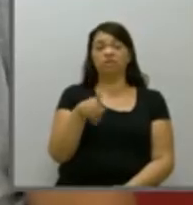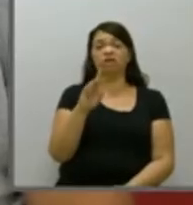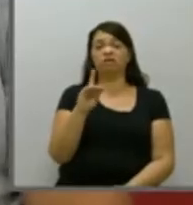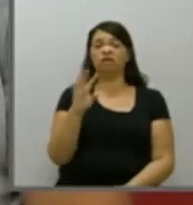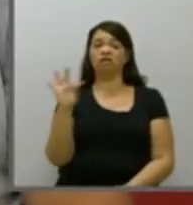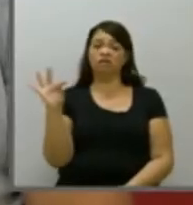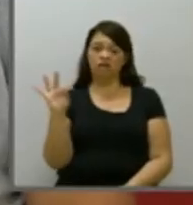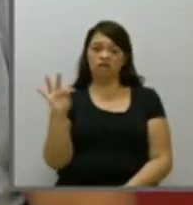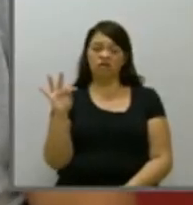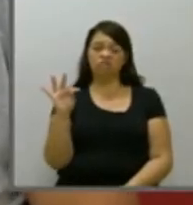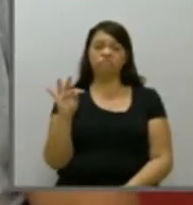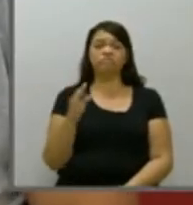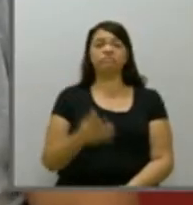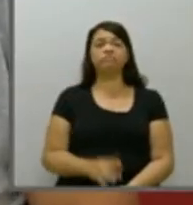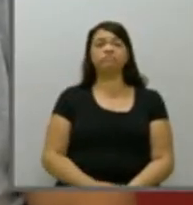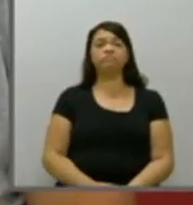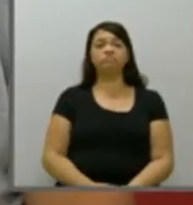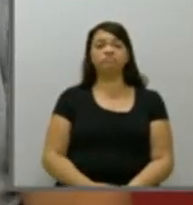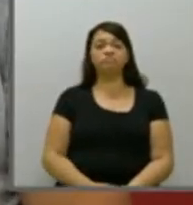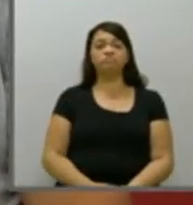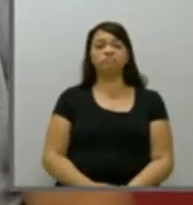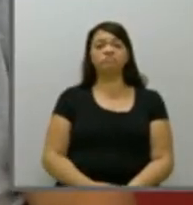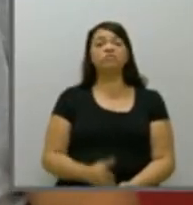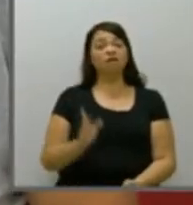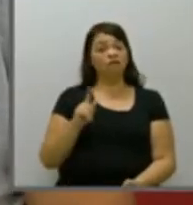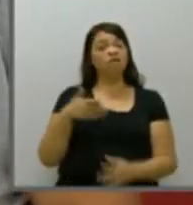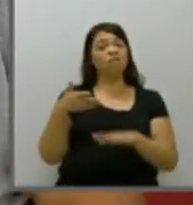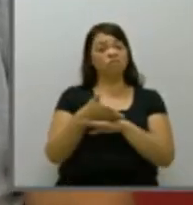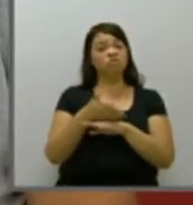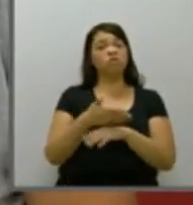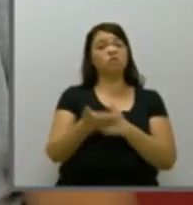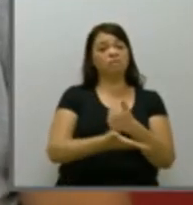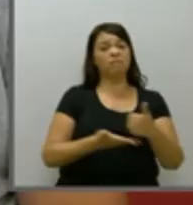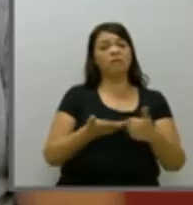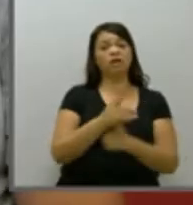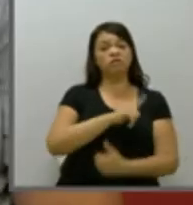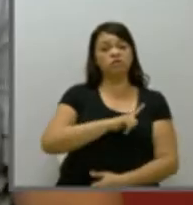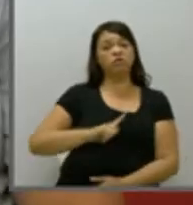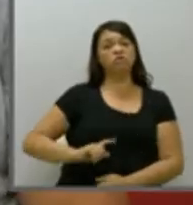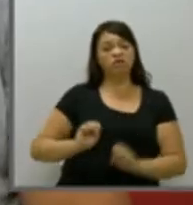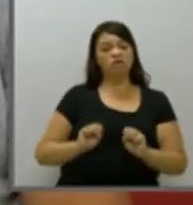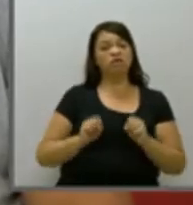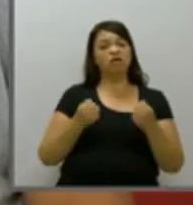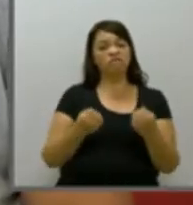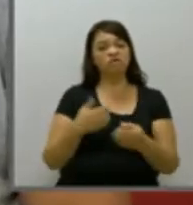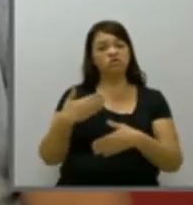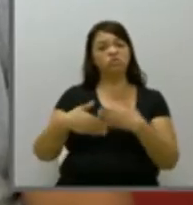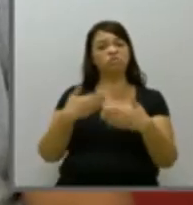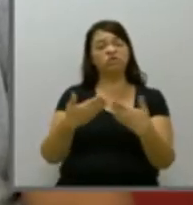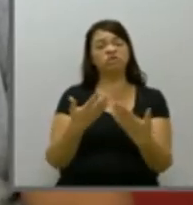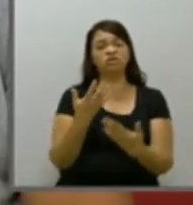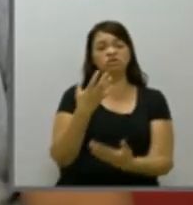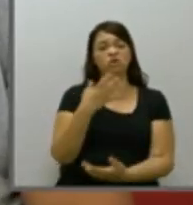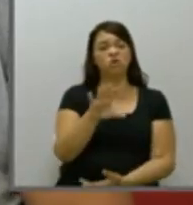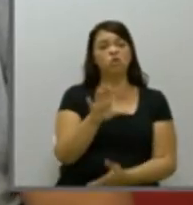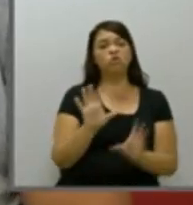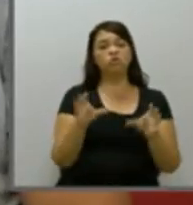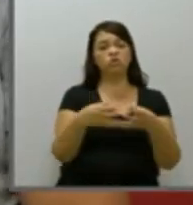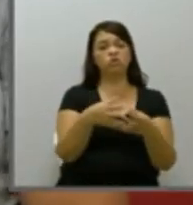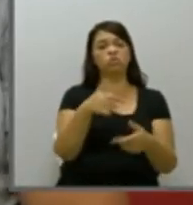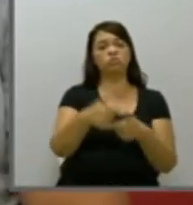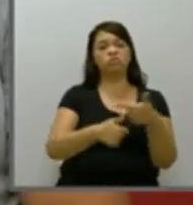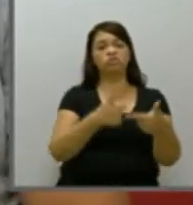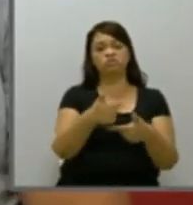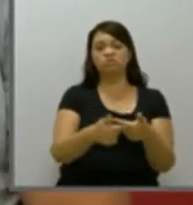do PT e hoje está no PDT, inclusive era do partido da base do governo que defendia, inclusive, todos esses processos aí, ataque contra os trabalhadores, com